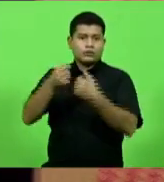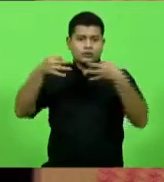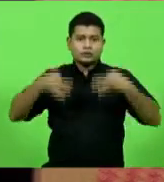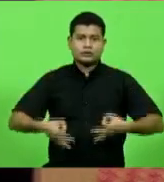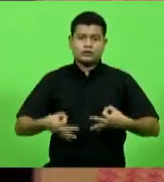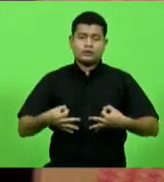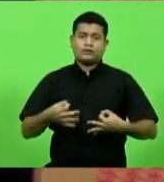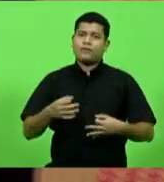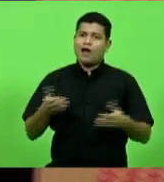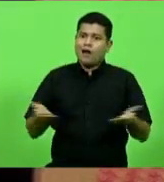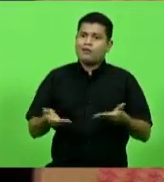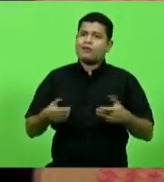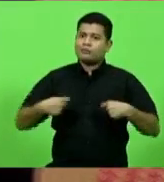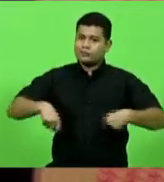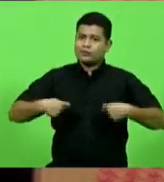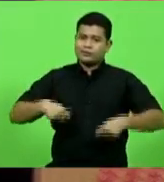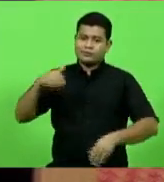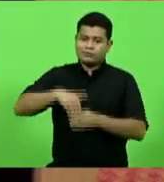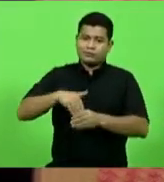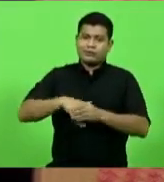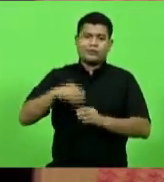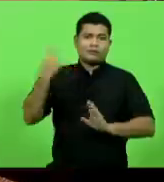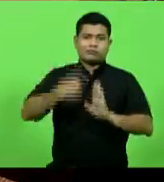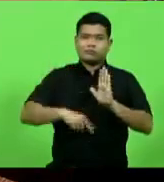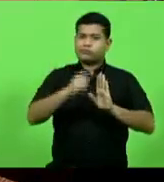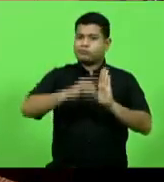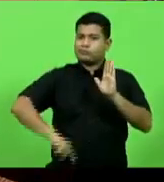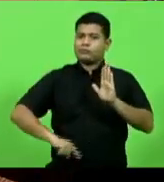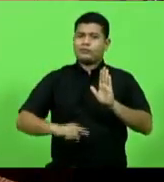que votar pela revogação desse ato.